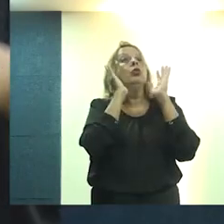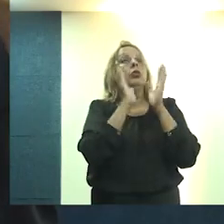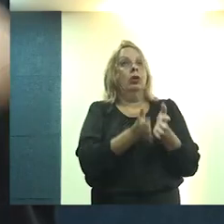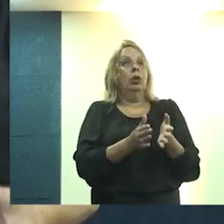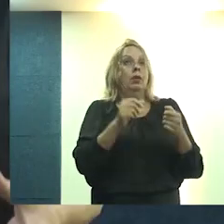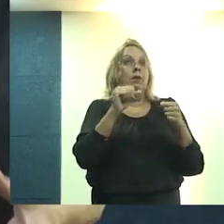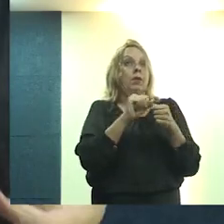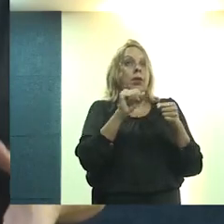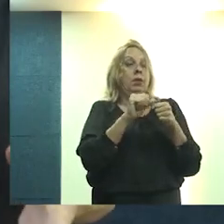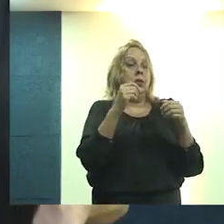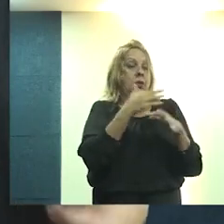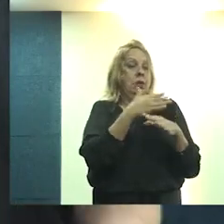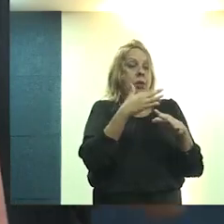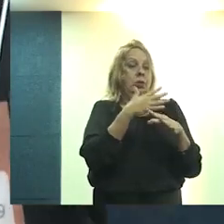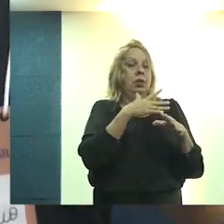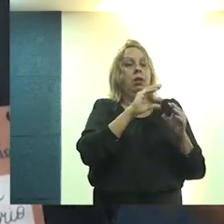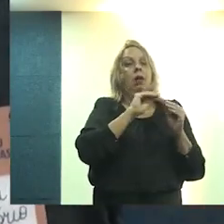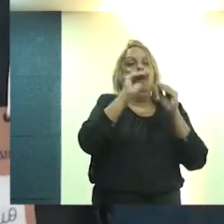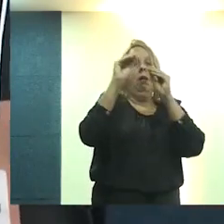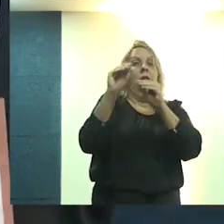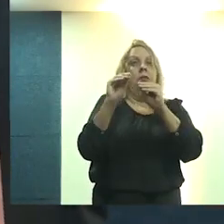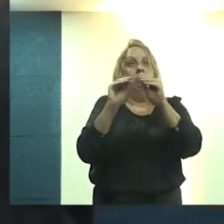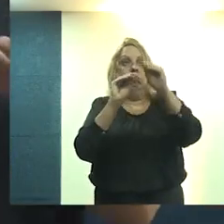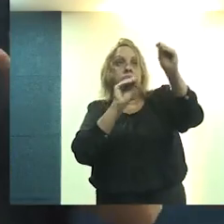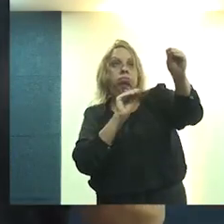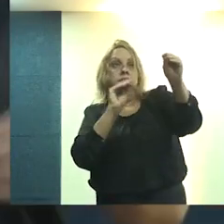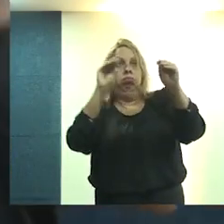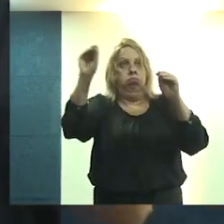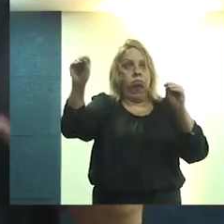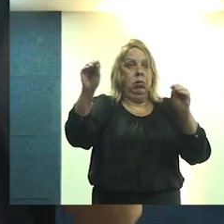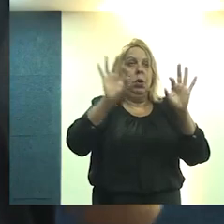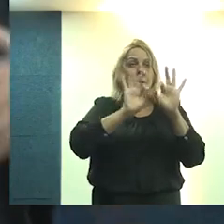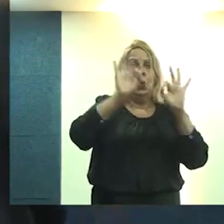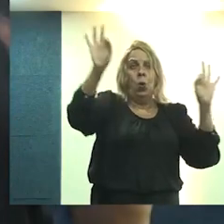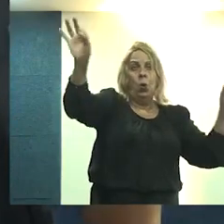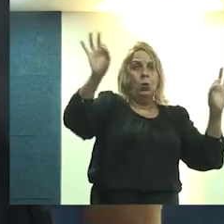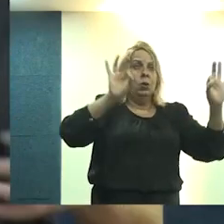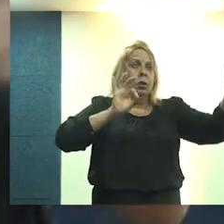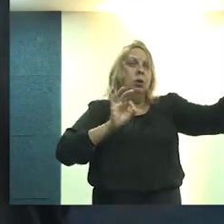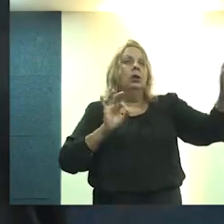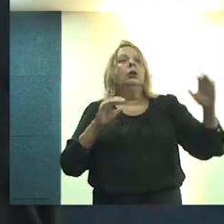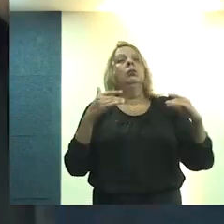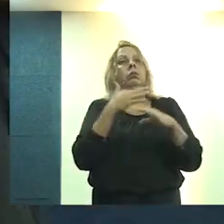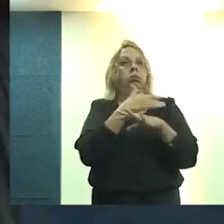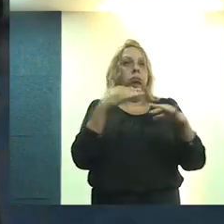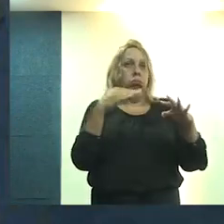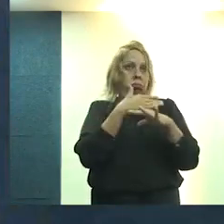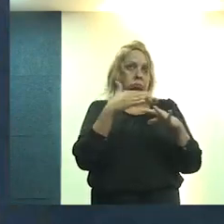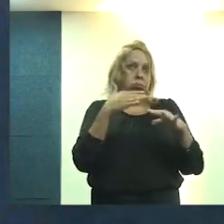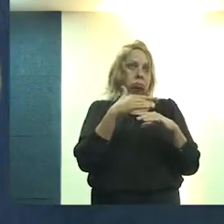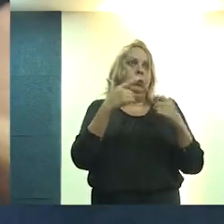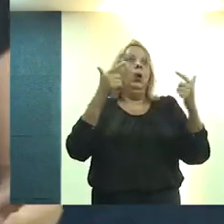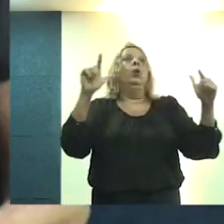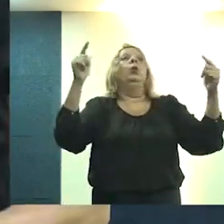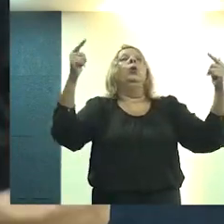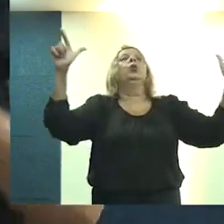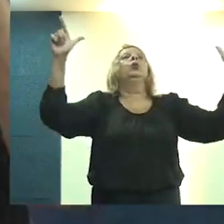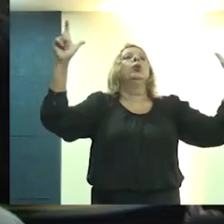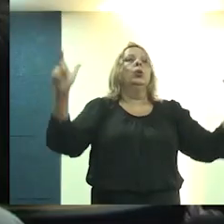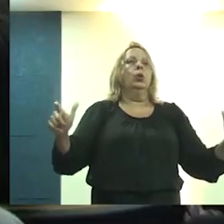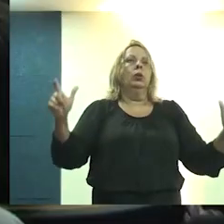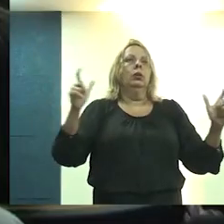feito nos centros e a especulação imobiliária está dirigindo as cidades para